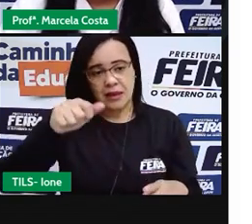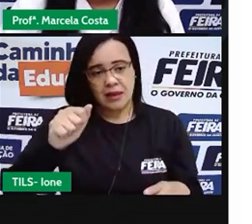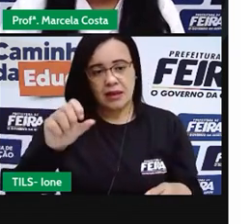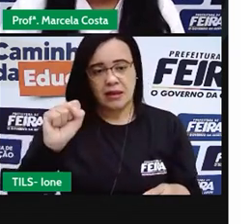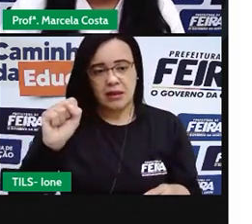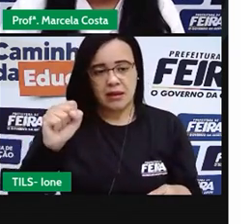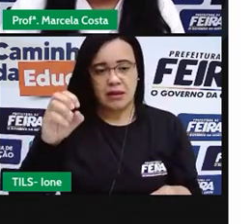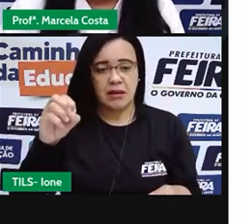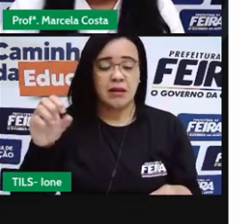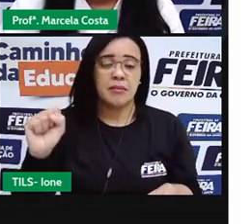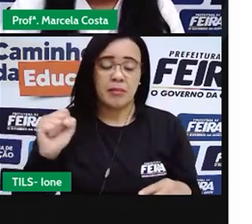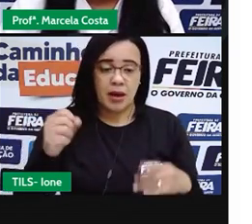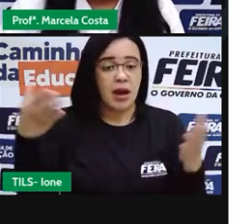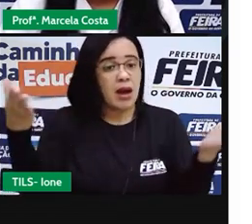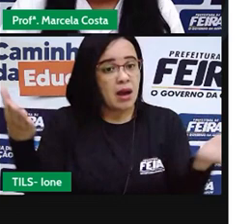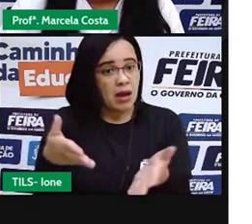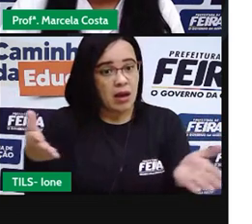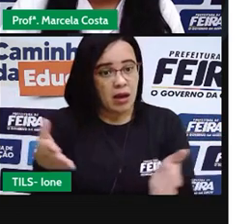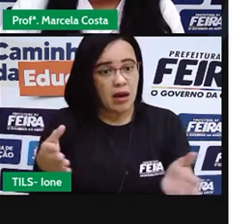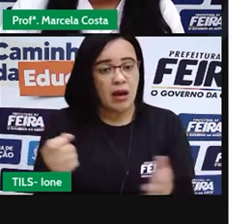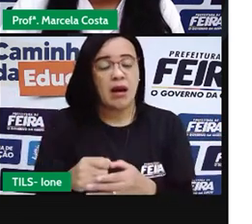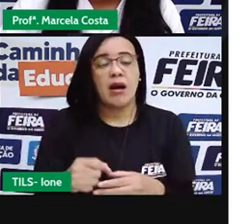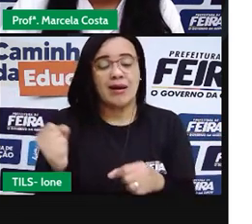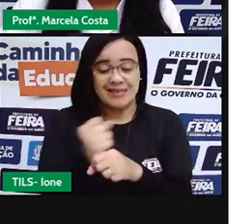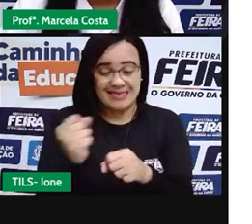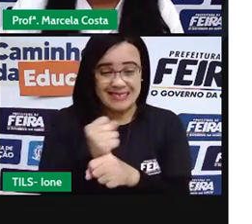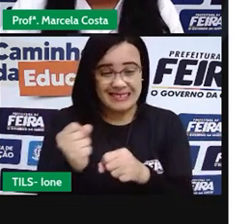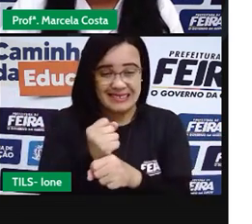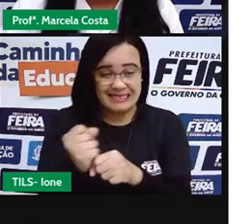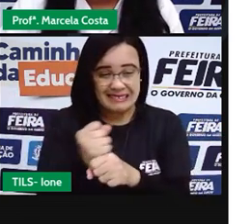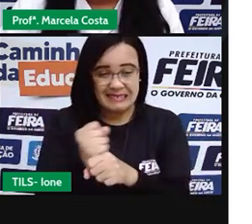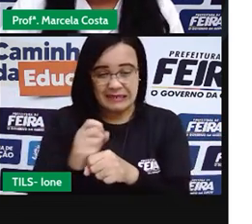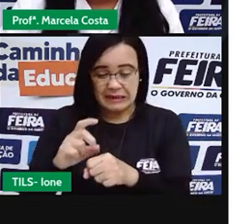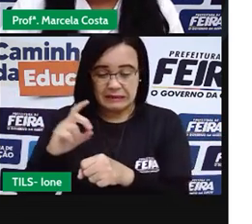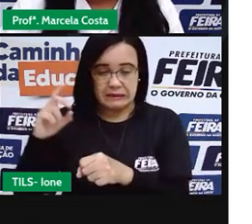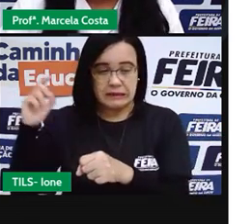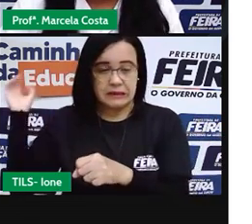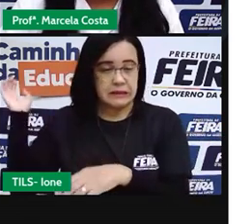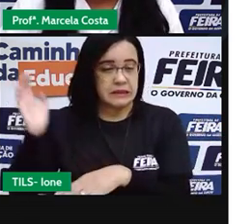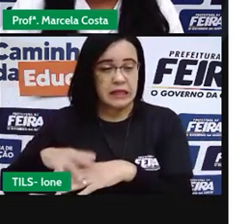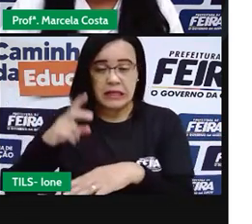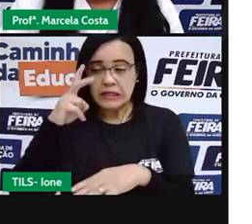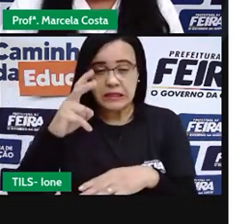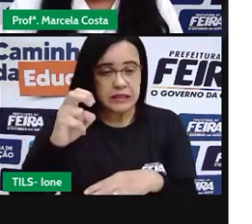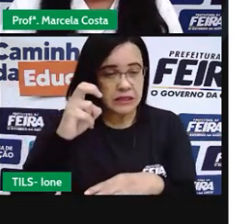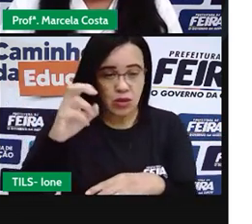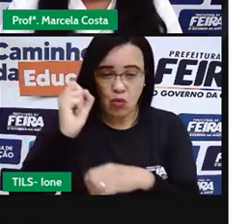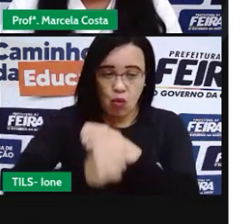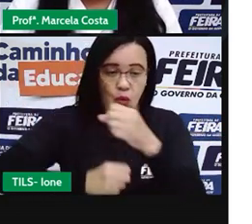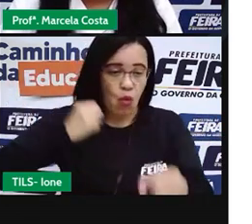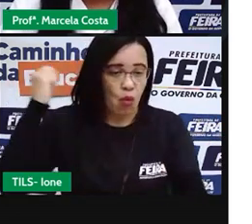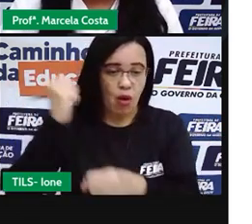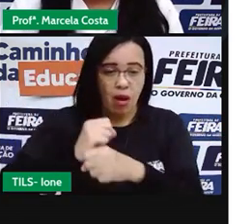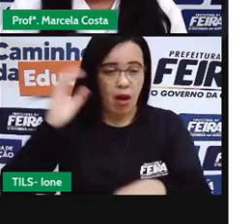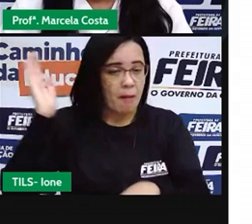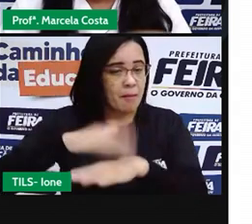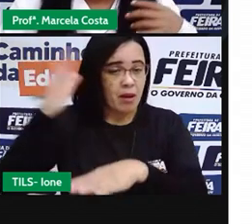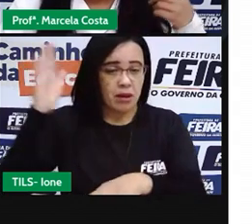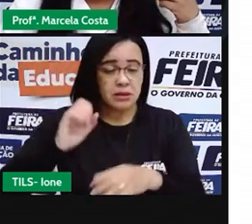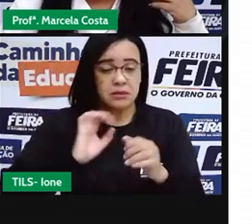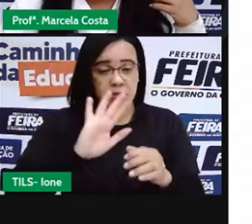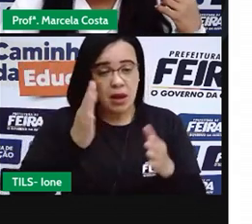ela já tem mais 50 anos, nesse período, ela foi passando